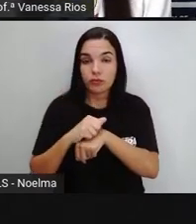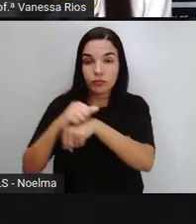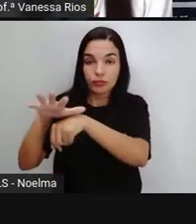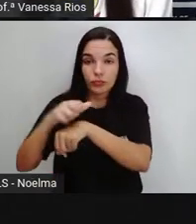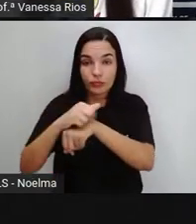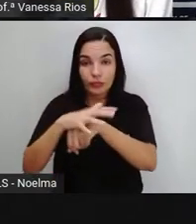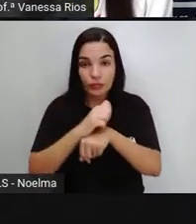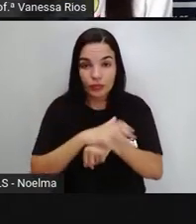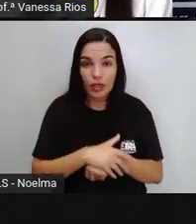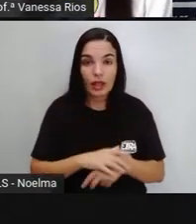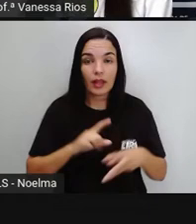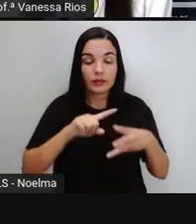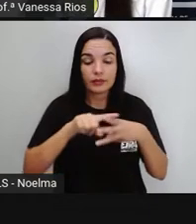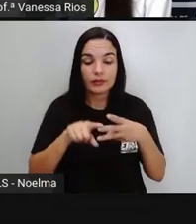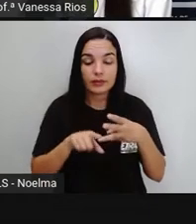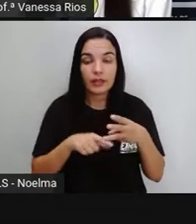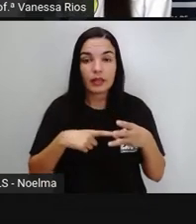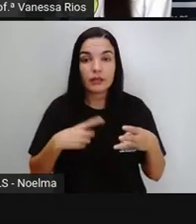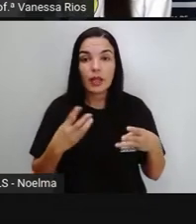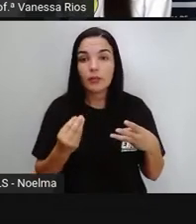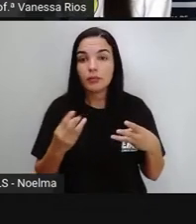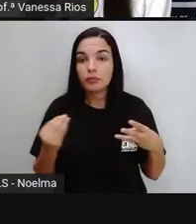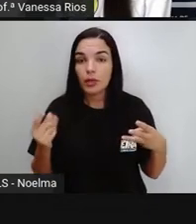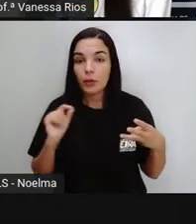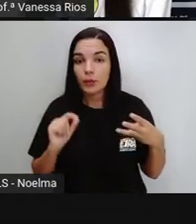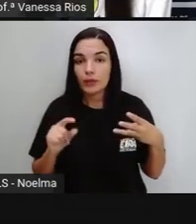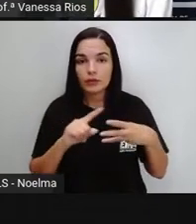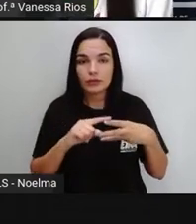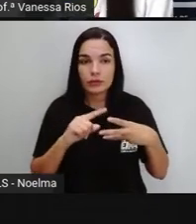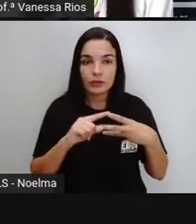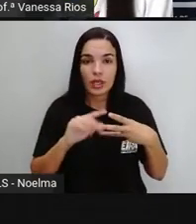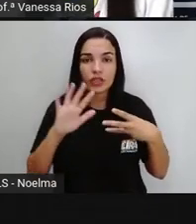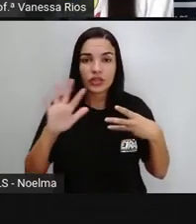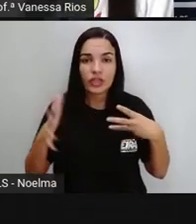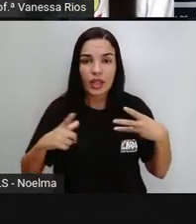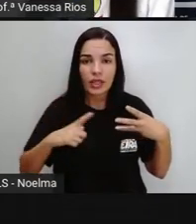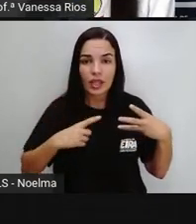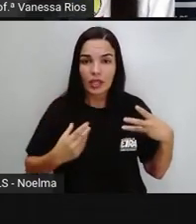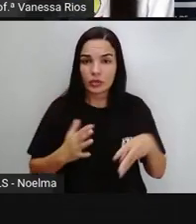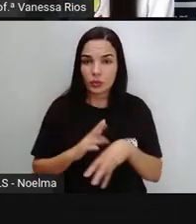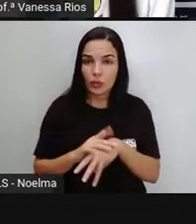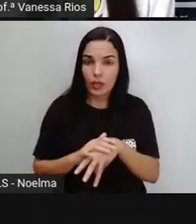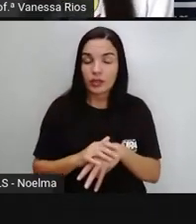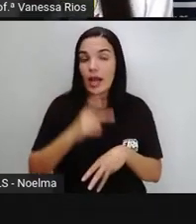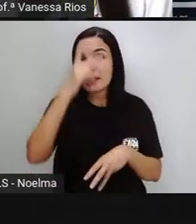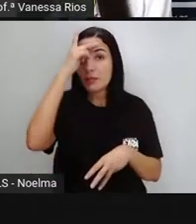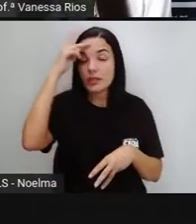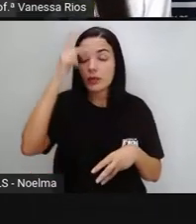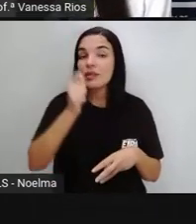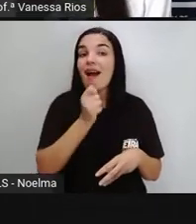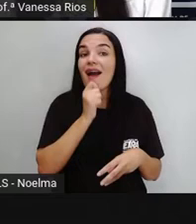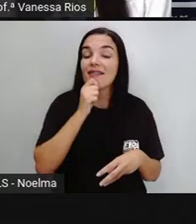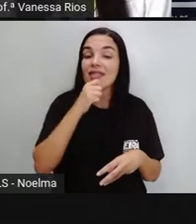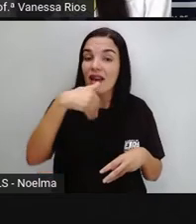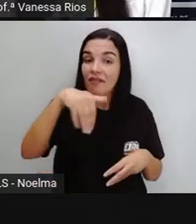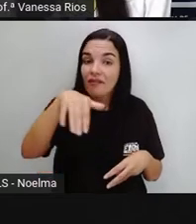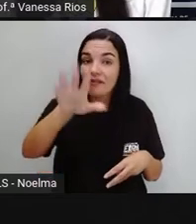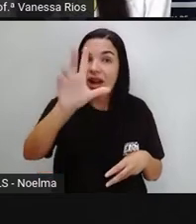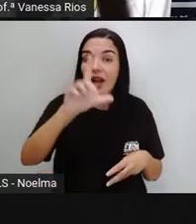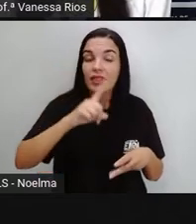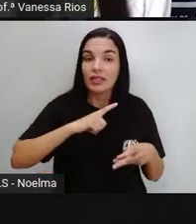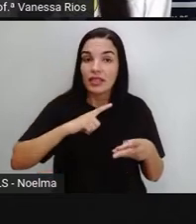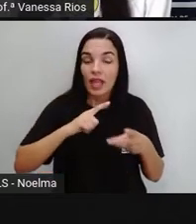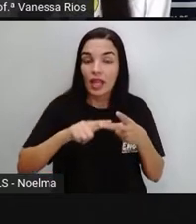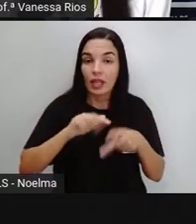As que já tiveram alguma doença transmitida por alimento, as que irão ter ou as que estão tendo aí